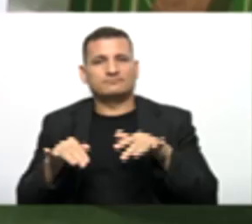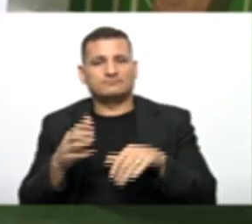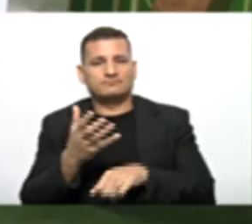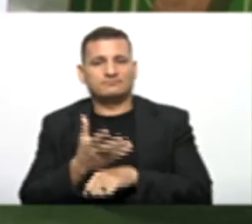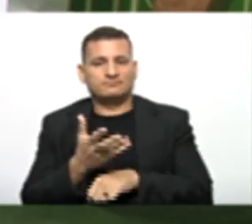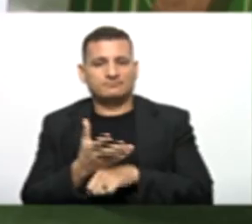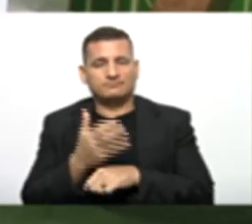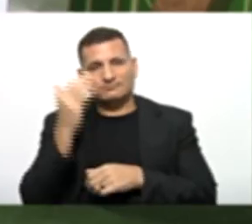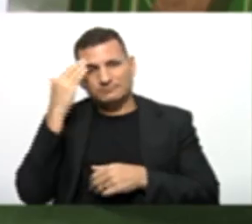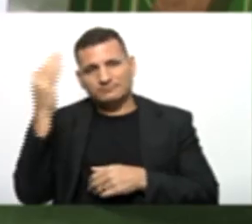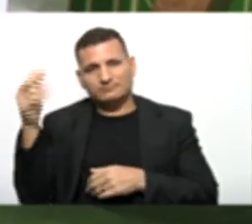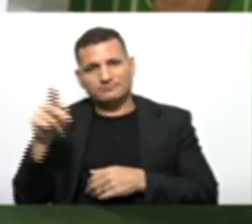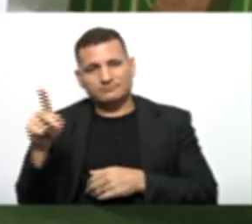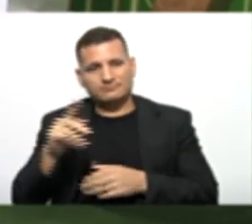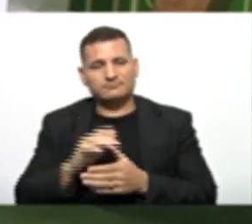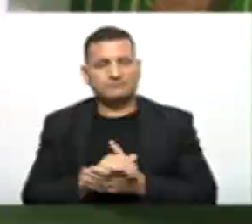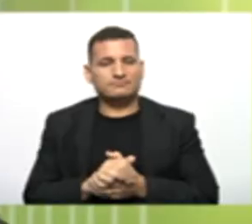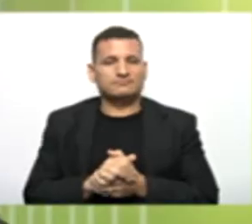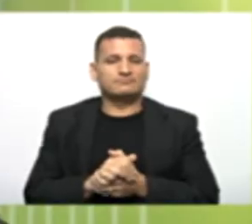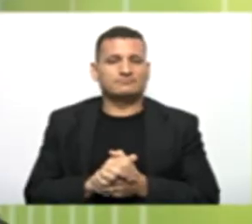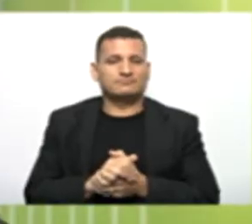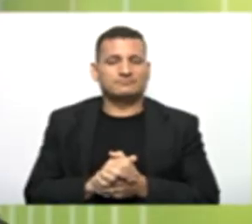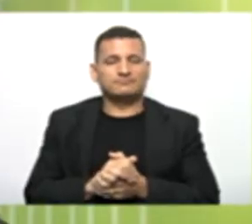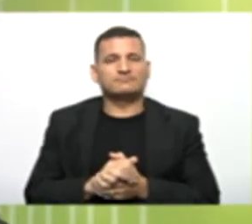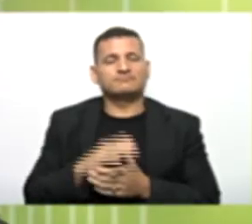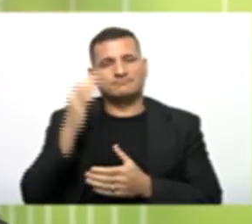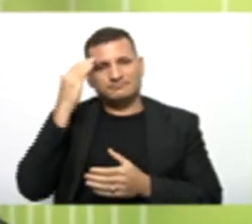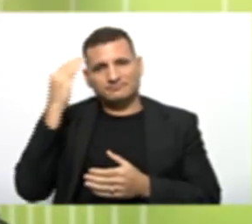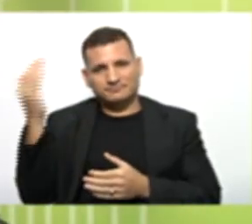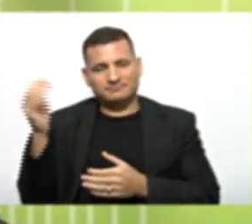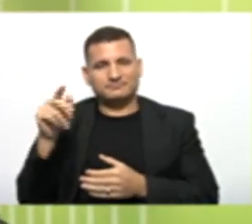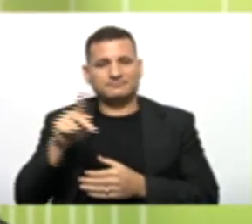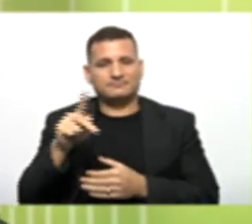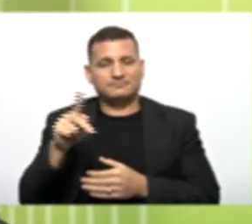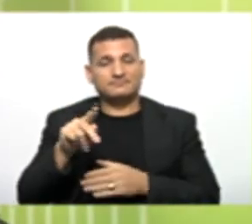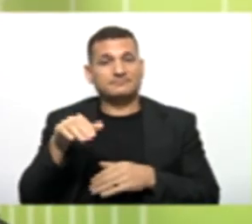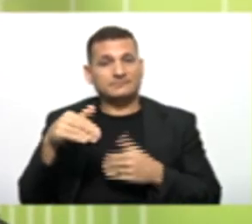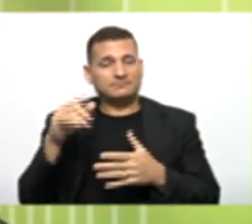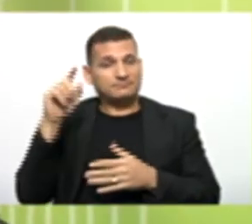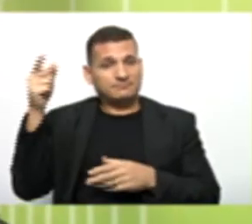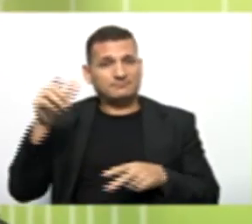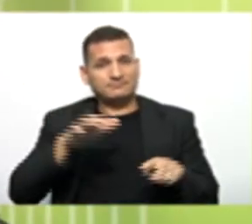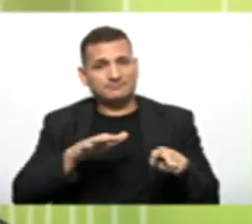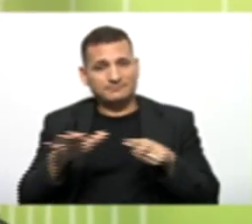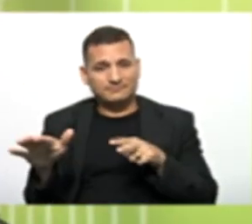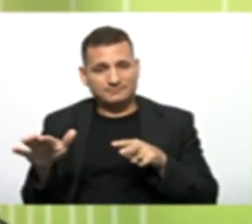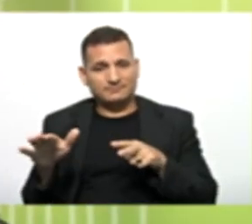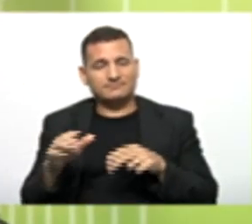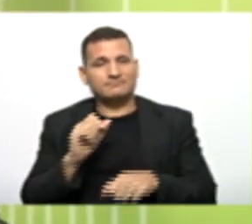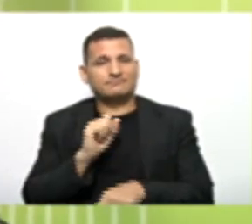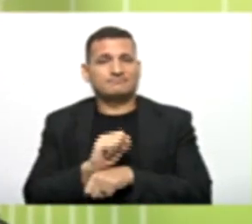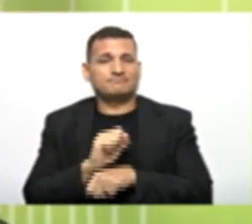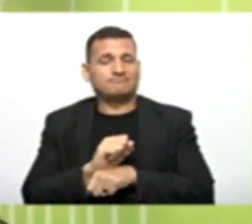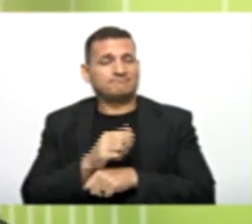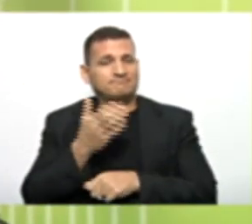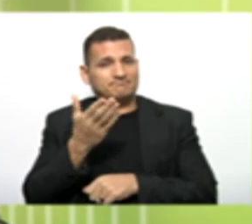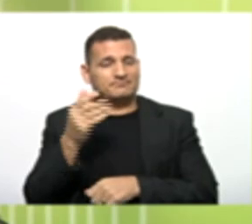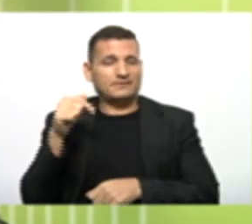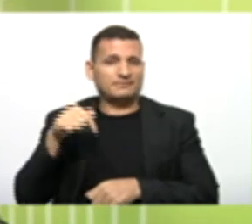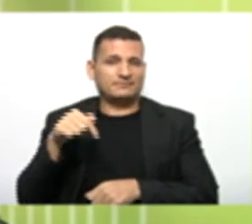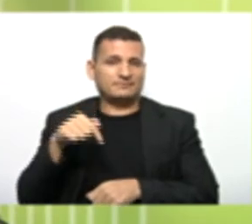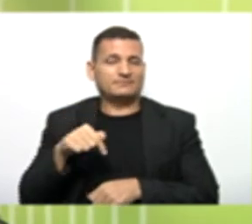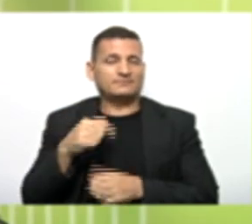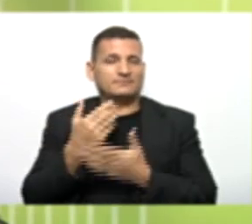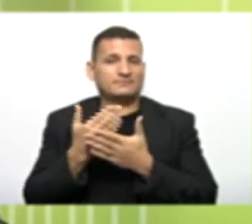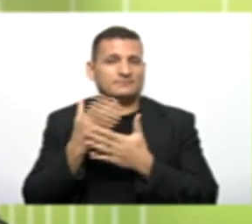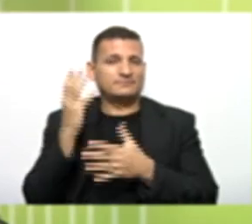Professor Obrigado Também Também agradeço Sua participação Então semana que vem Pessoal Espero vocês aqui Na nossa aula de revisão